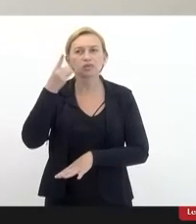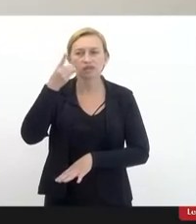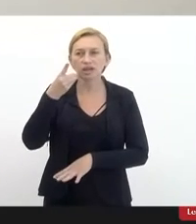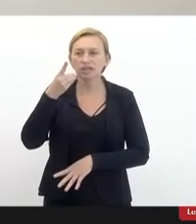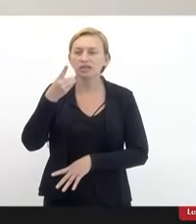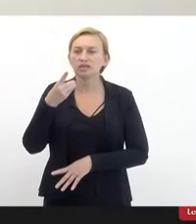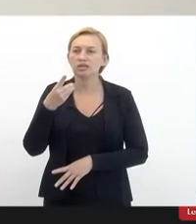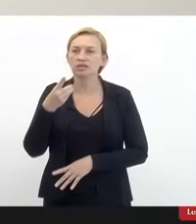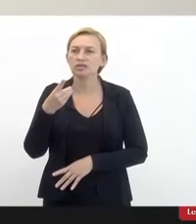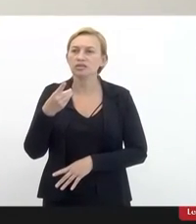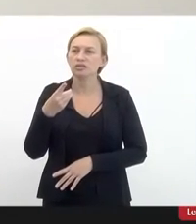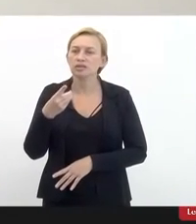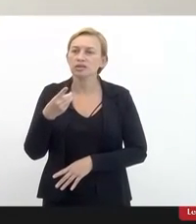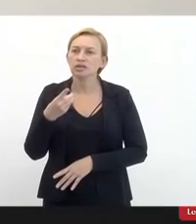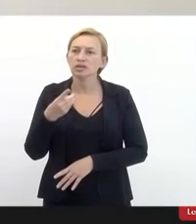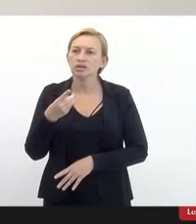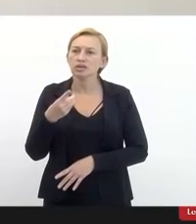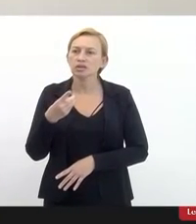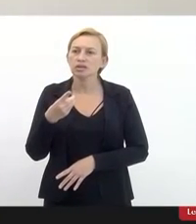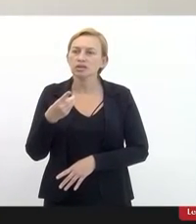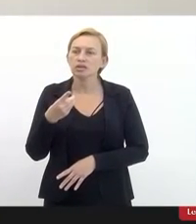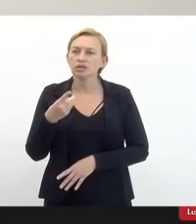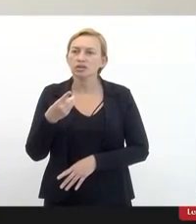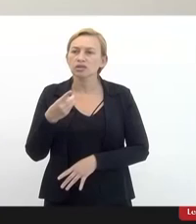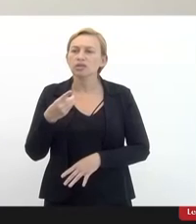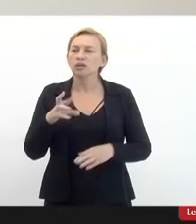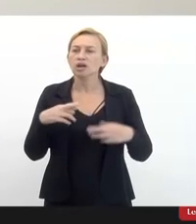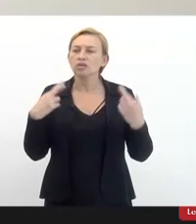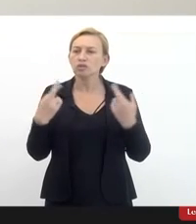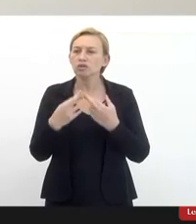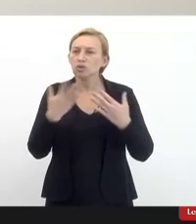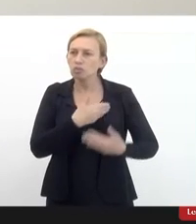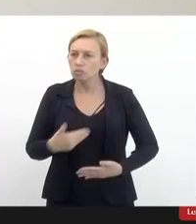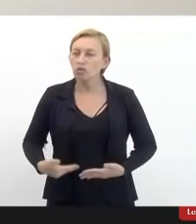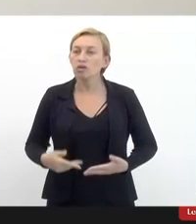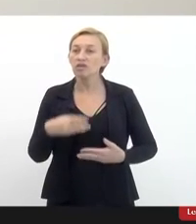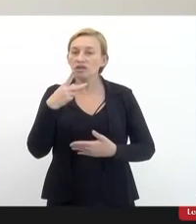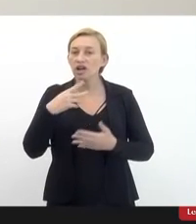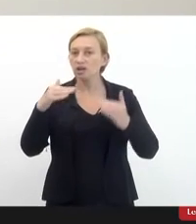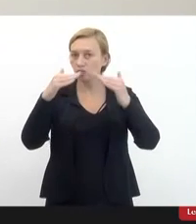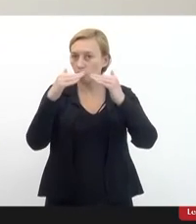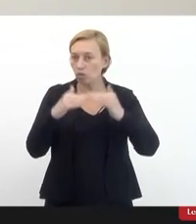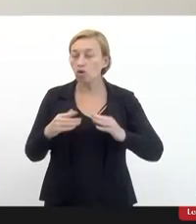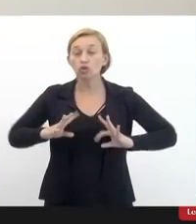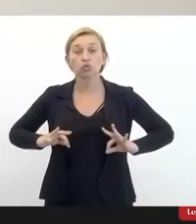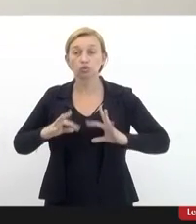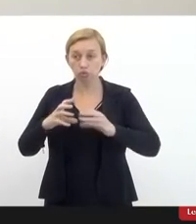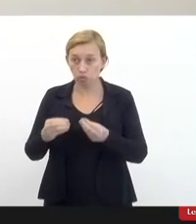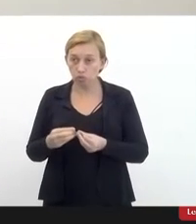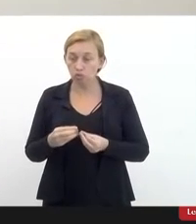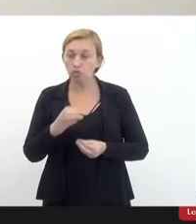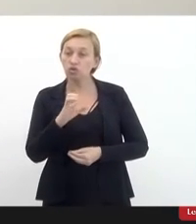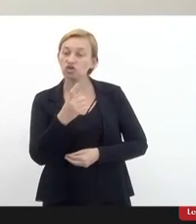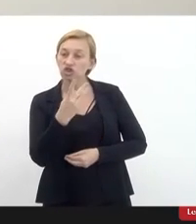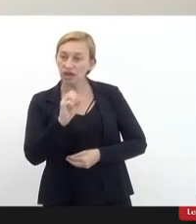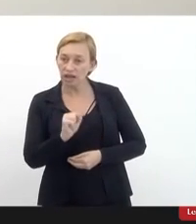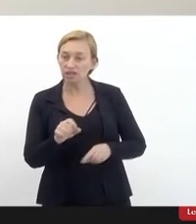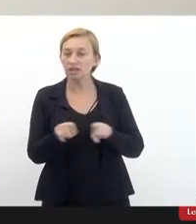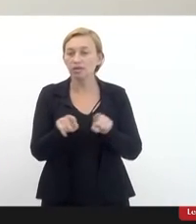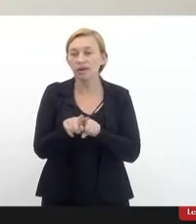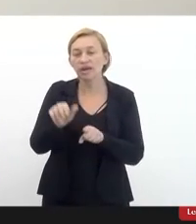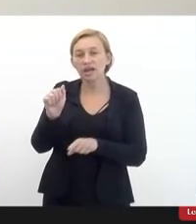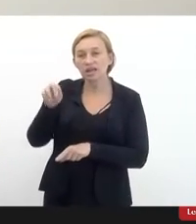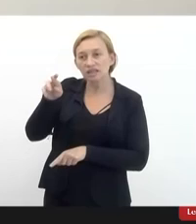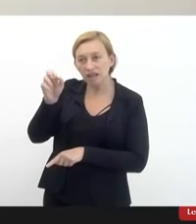pela pelo chamamento dessa audiência pública e dizer que eu concordo com a posição tanto do Charles quanto da André com